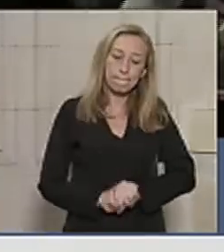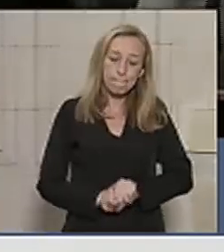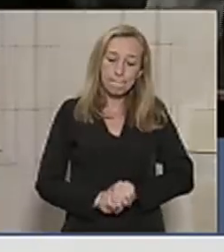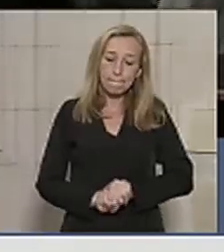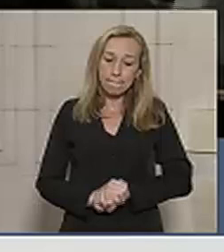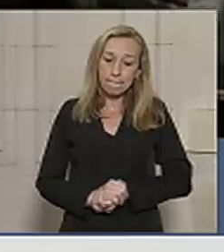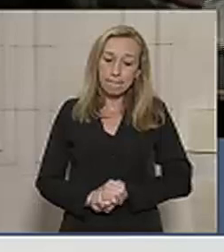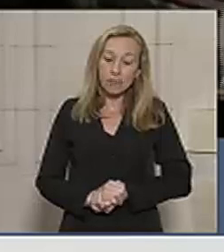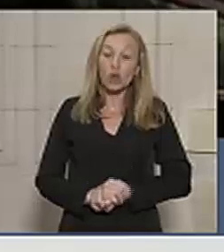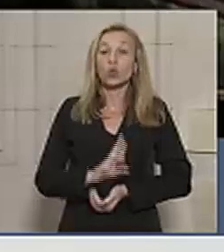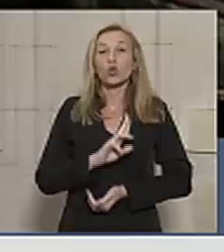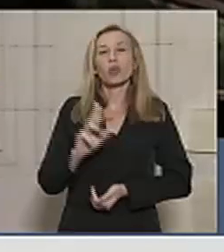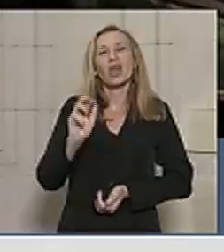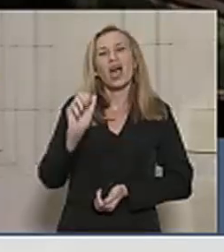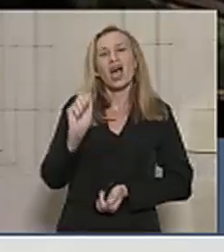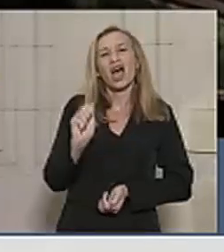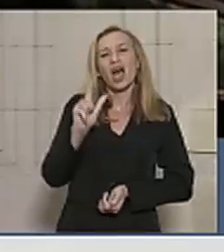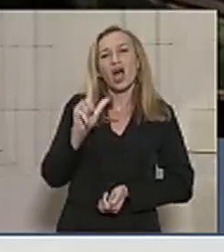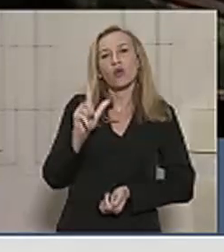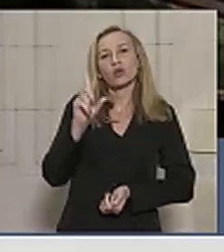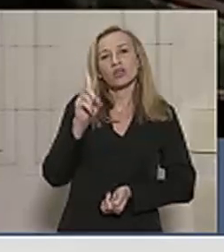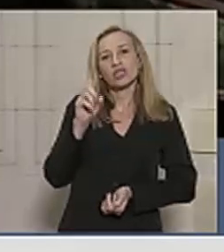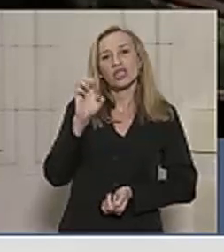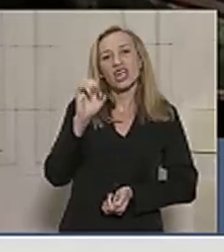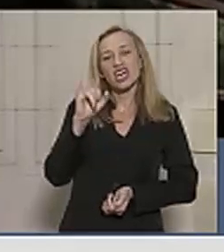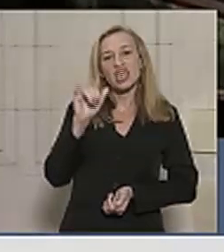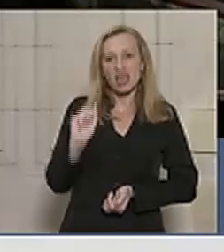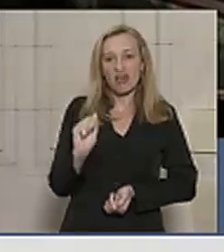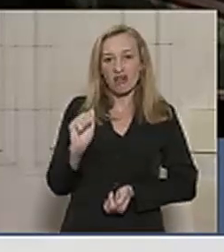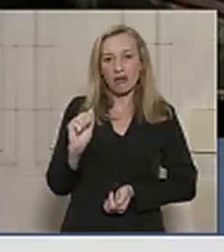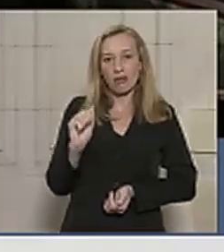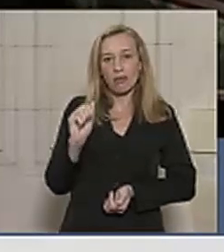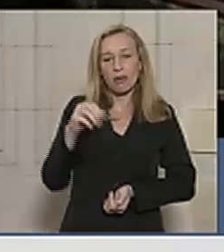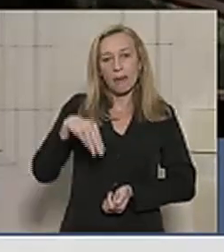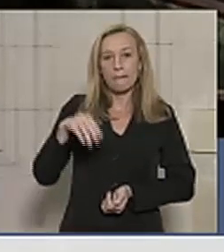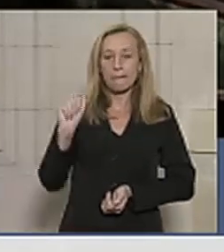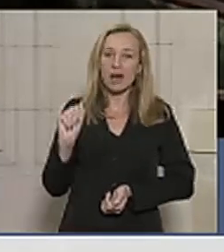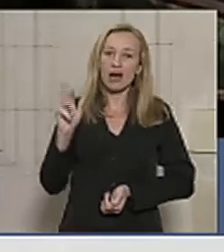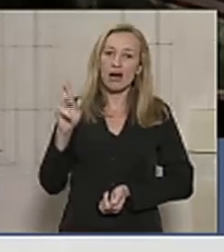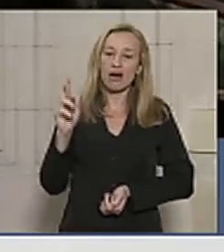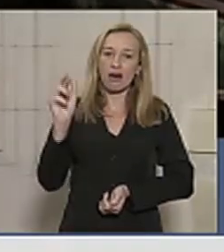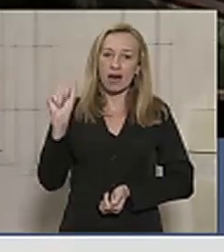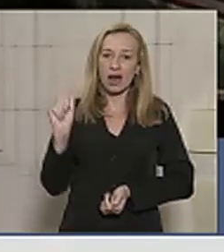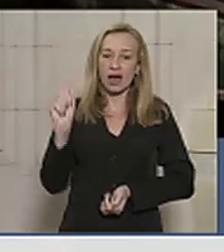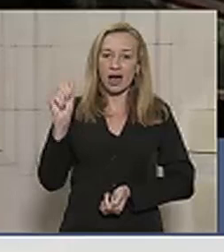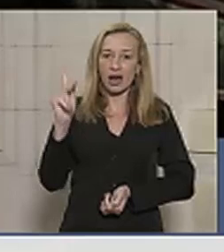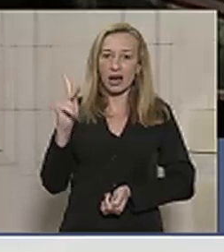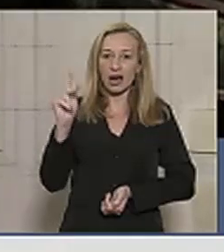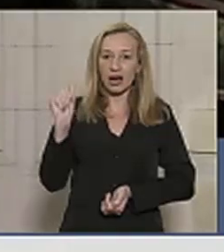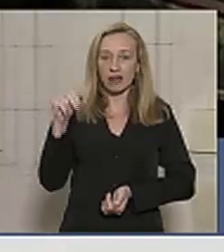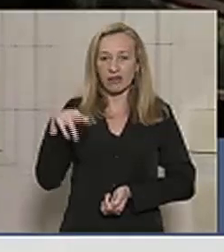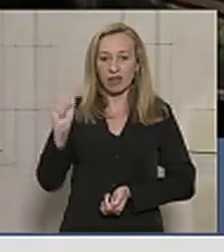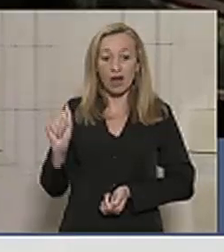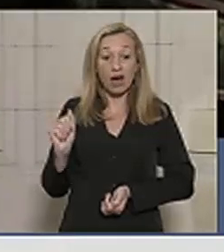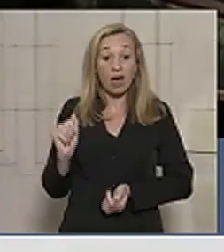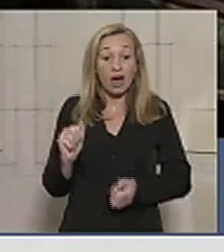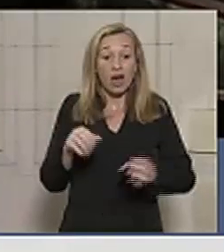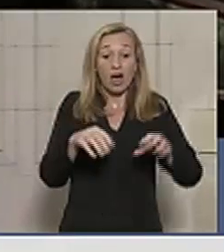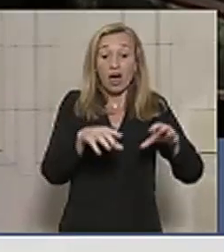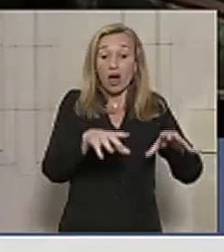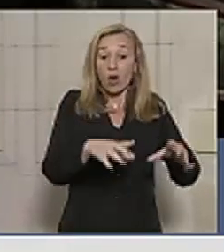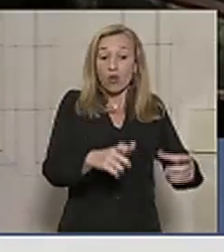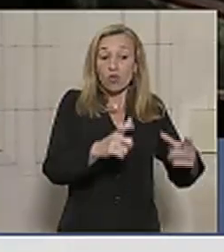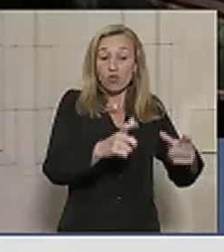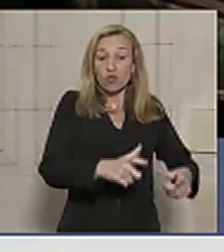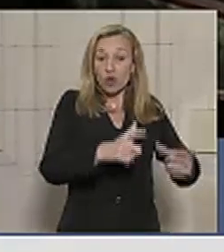chamam de aldeia Maracanã, e na realidade, ali constatei um terreno do governo do estado